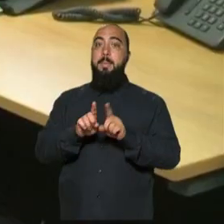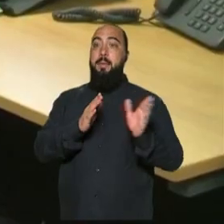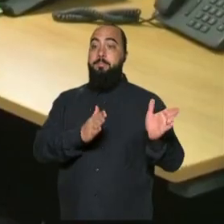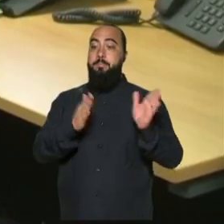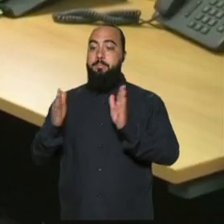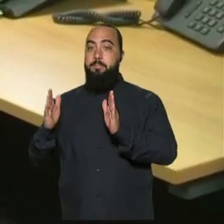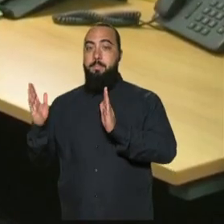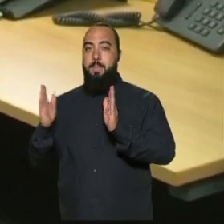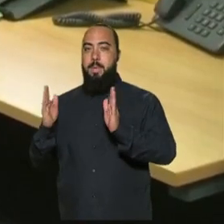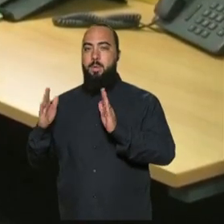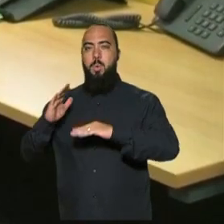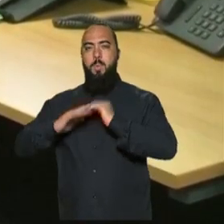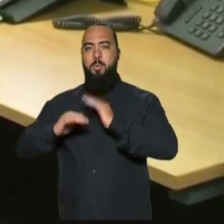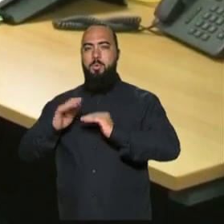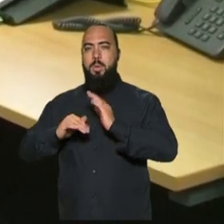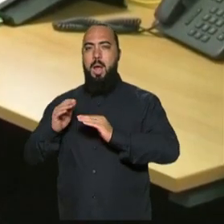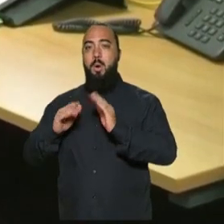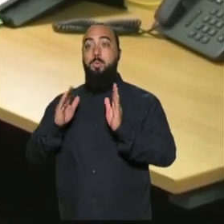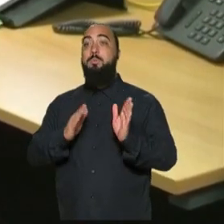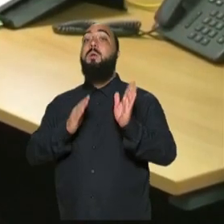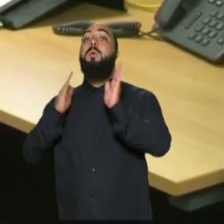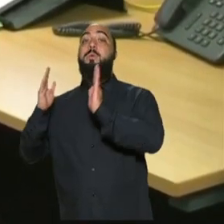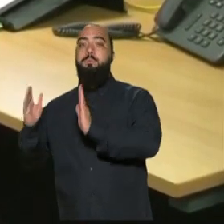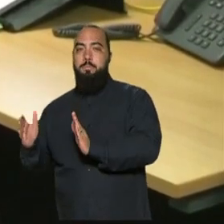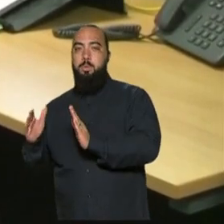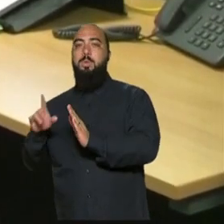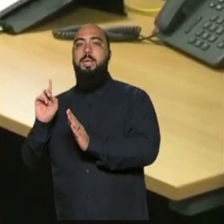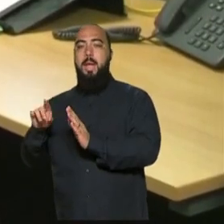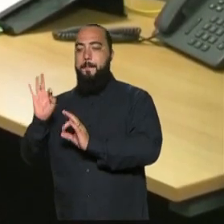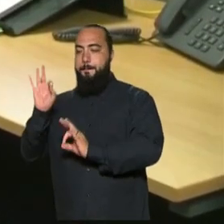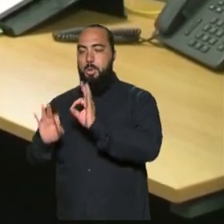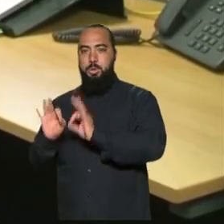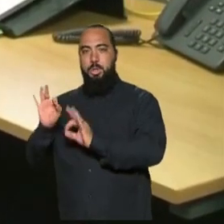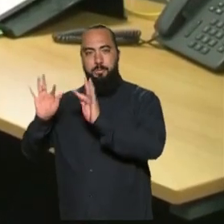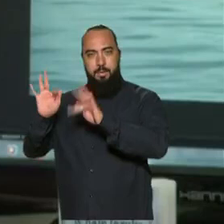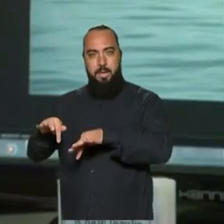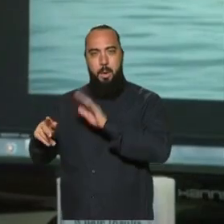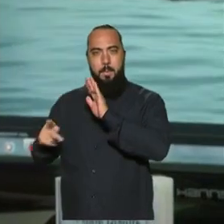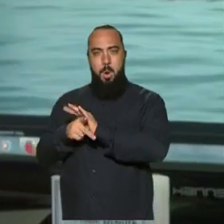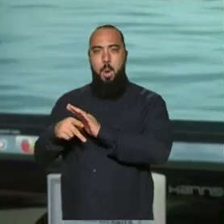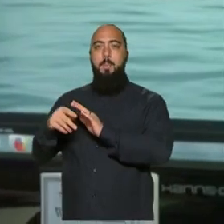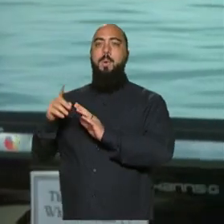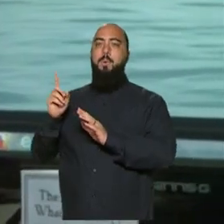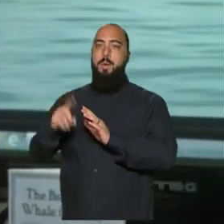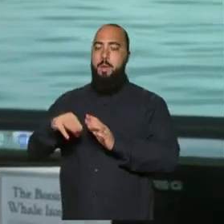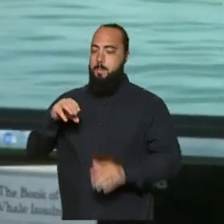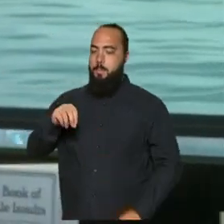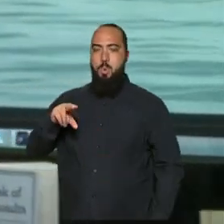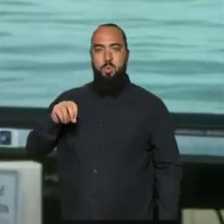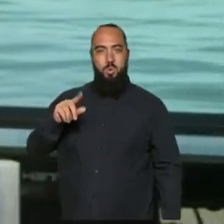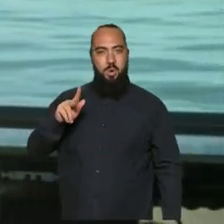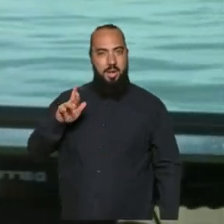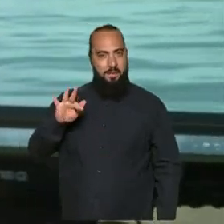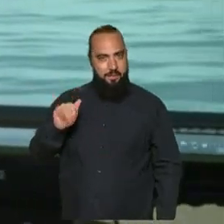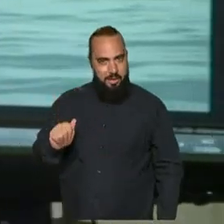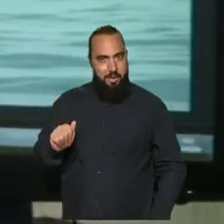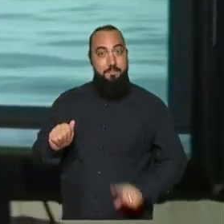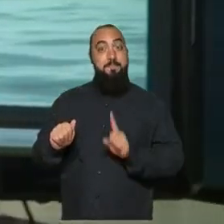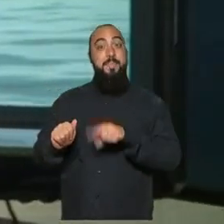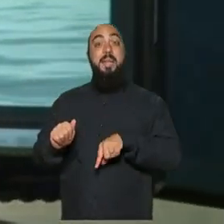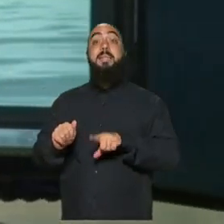profissional e depois durante o seu projeto final de monografia, ele atua